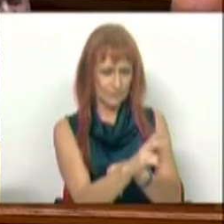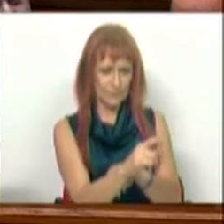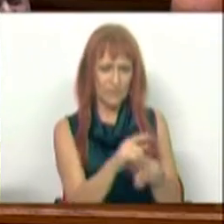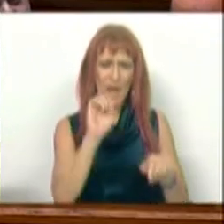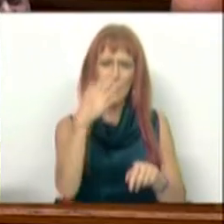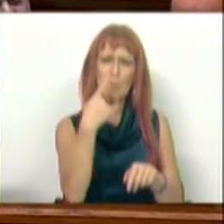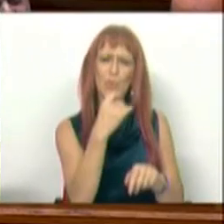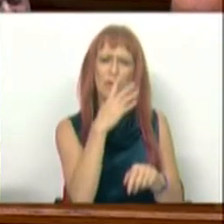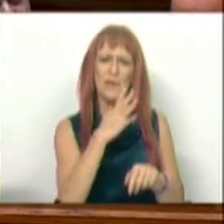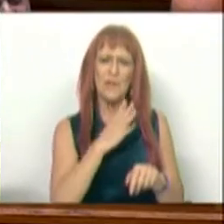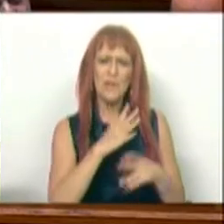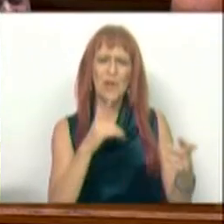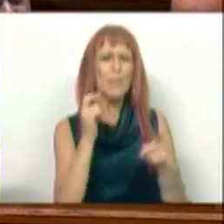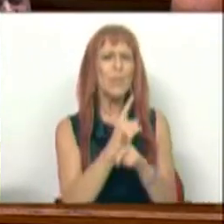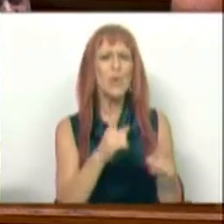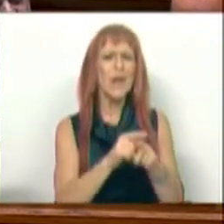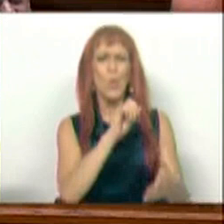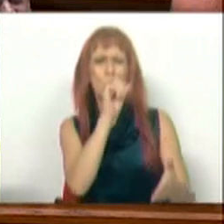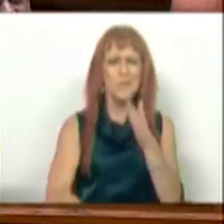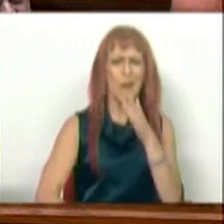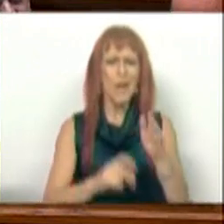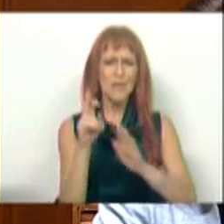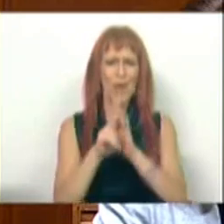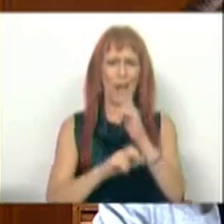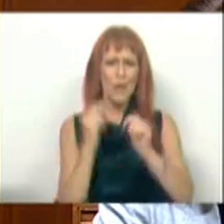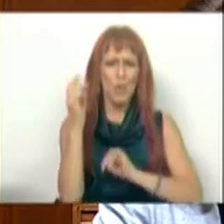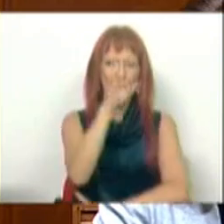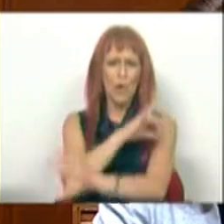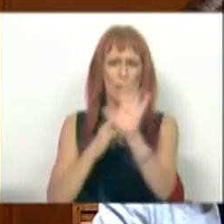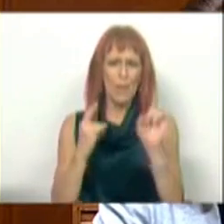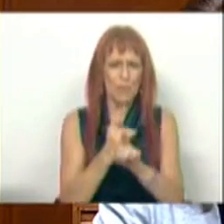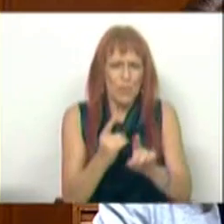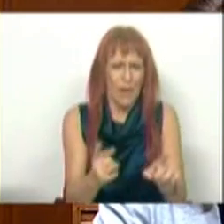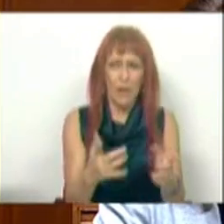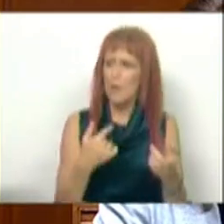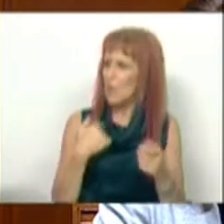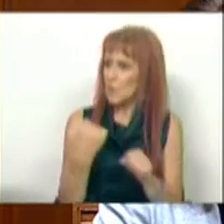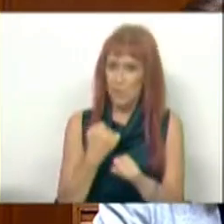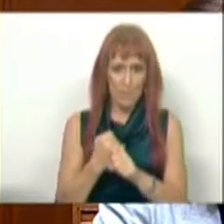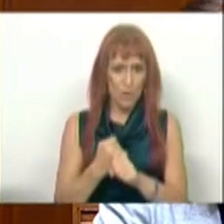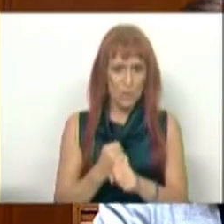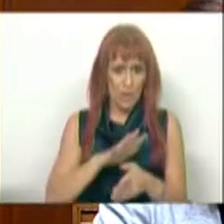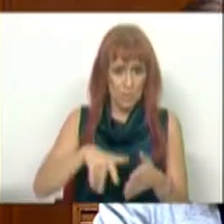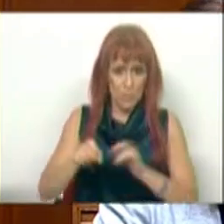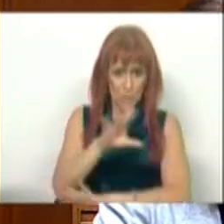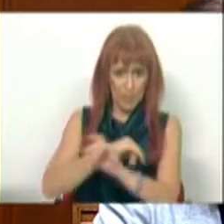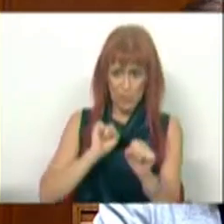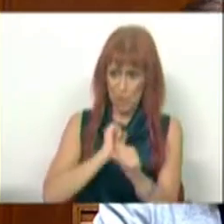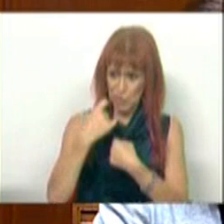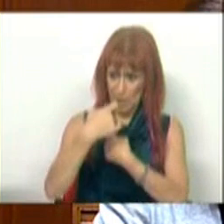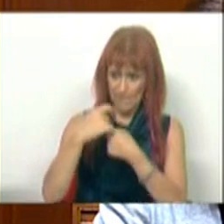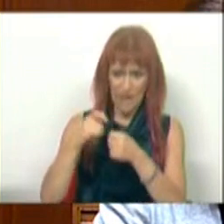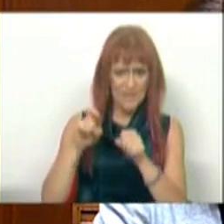A primeira questão que foi colocada é porque é que não resistem às regras da União Europeia. Nós trabalhamos no quadro europeu com os nossos